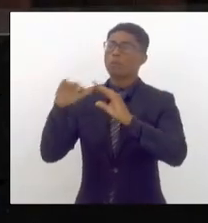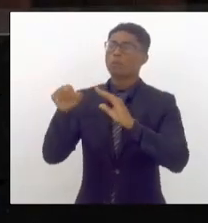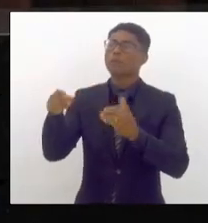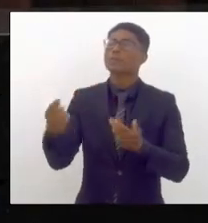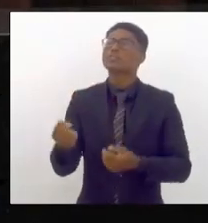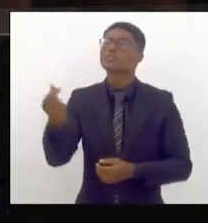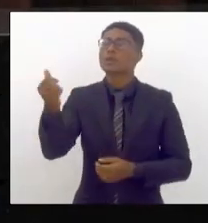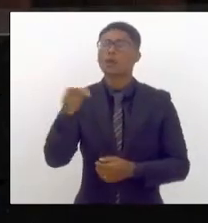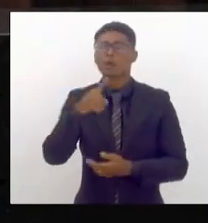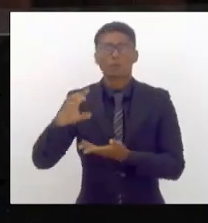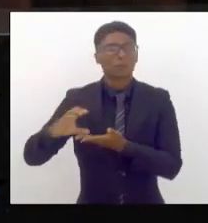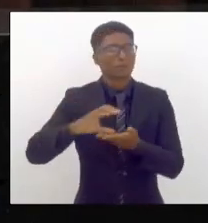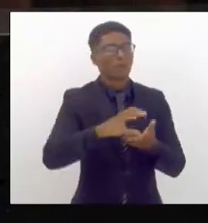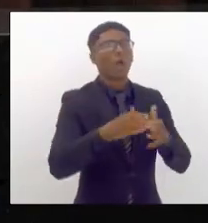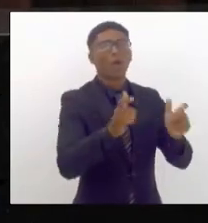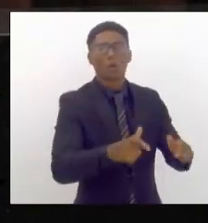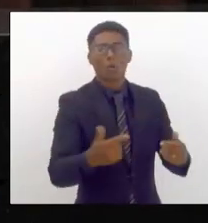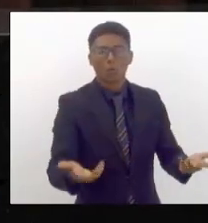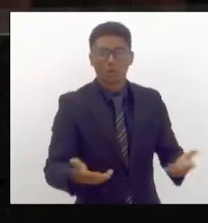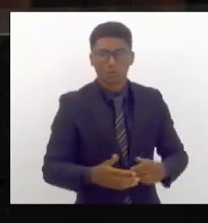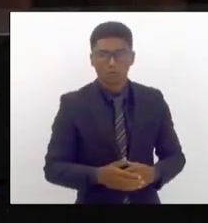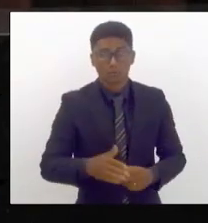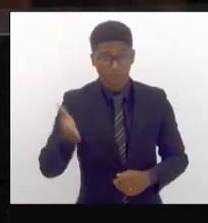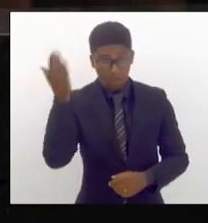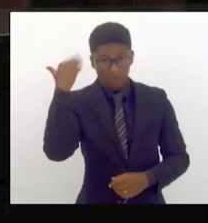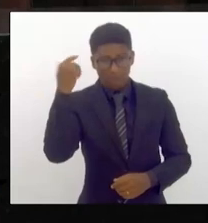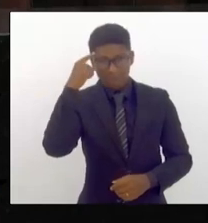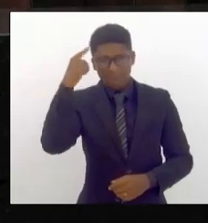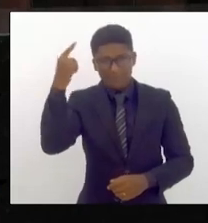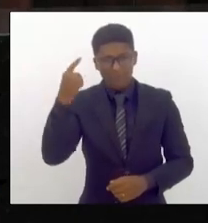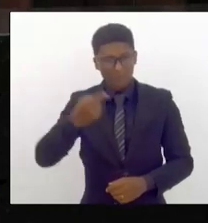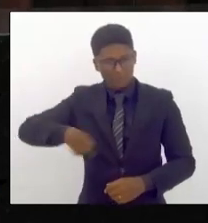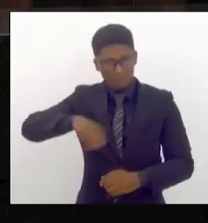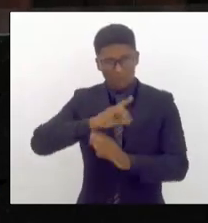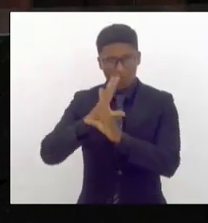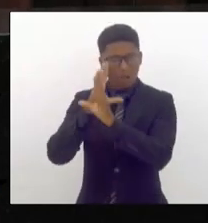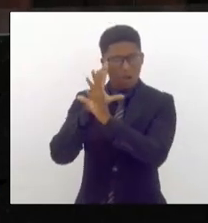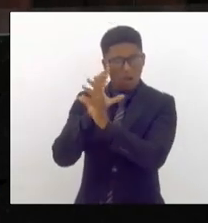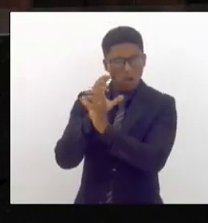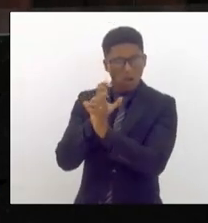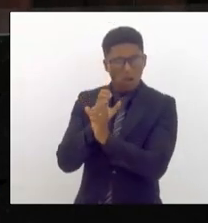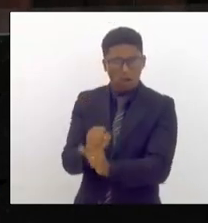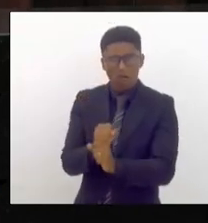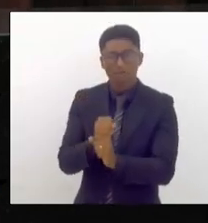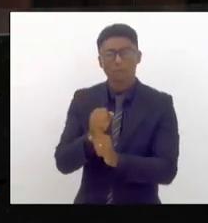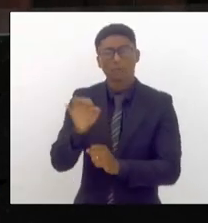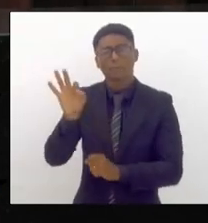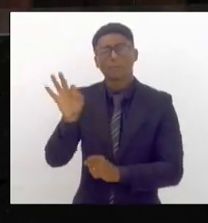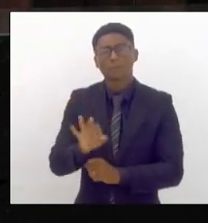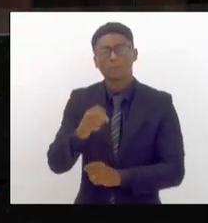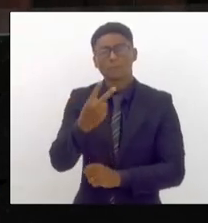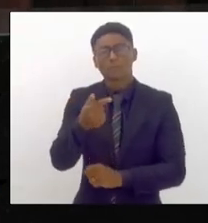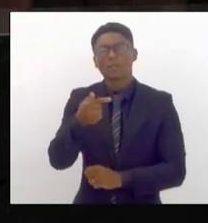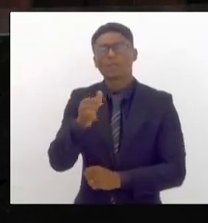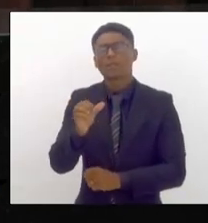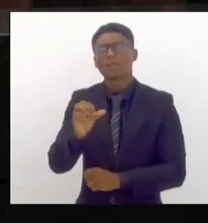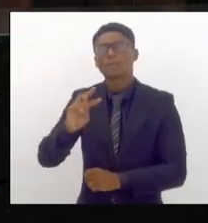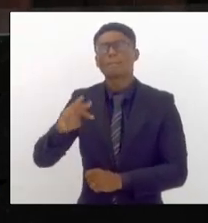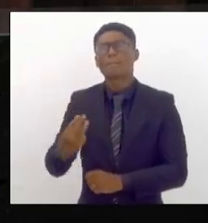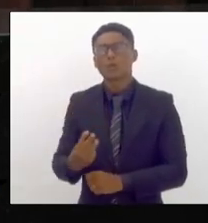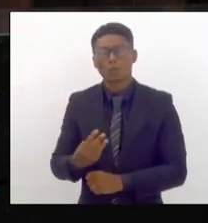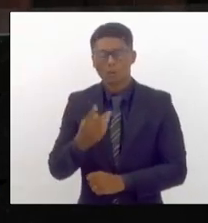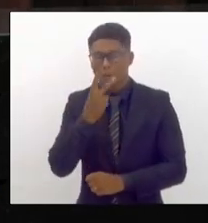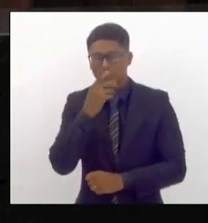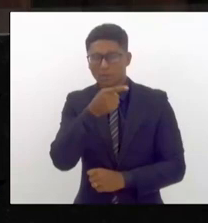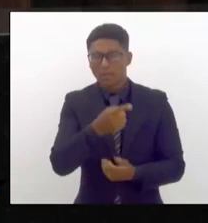e eu me lembro que na época o deputado dos Paulo lembra da matemática de qual foi o percentual dos 276 milhões quanto foi